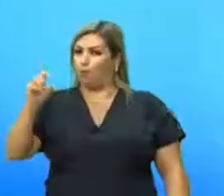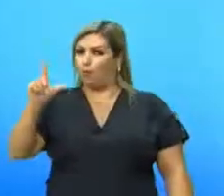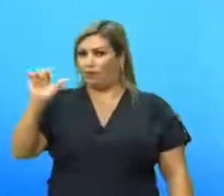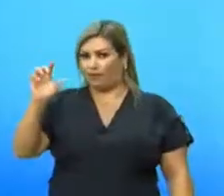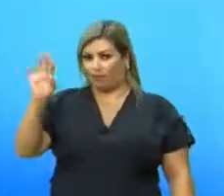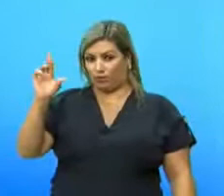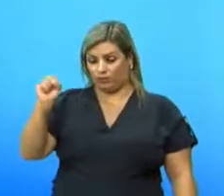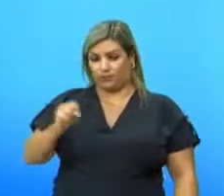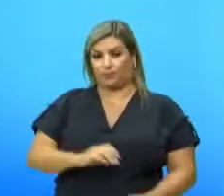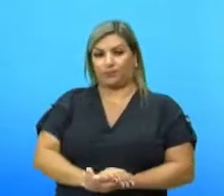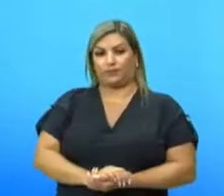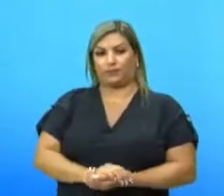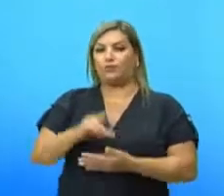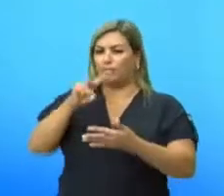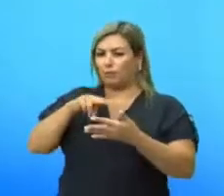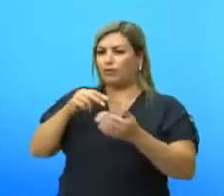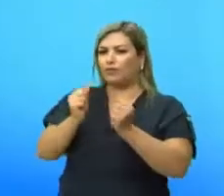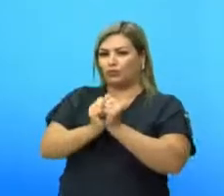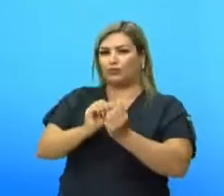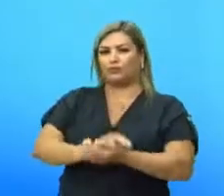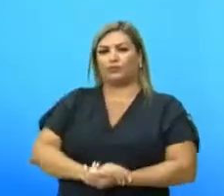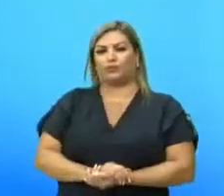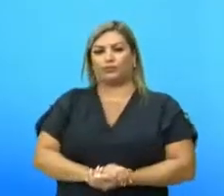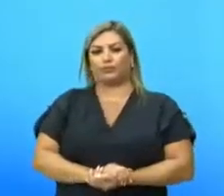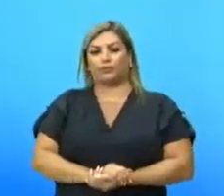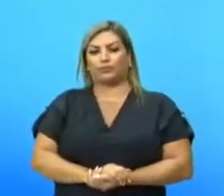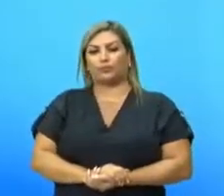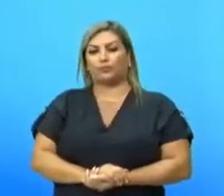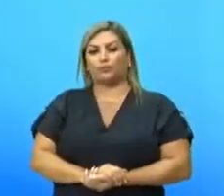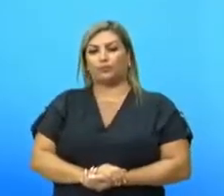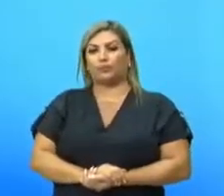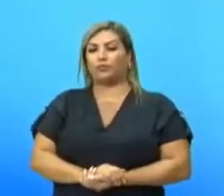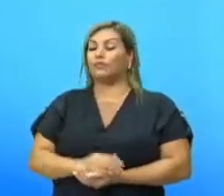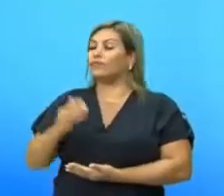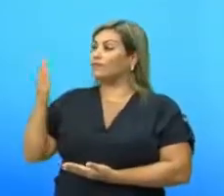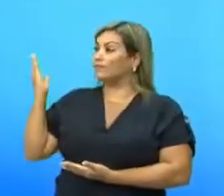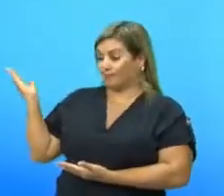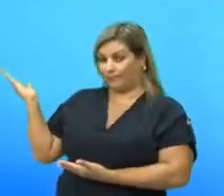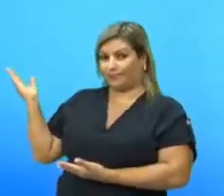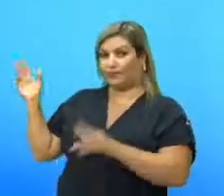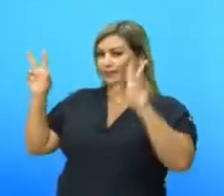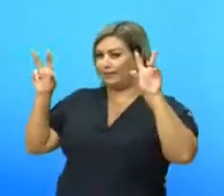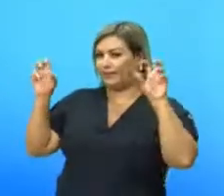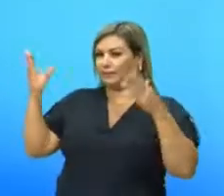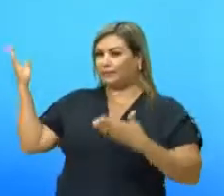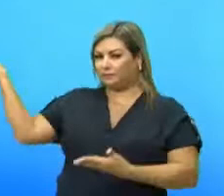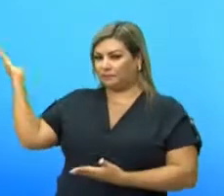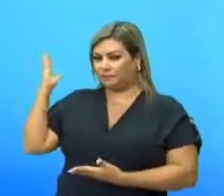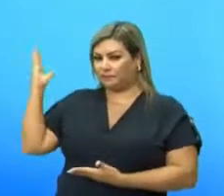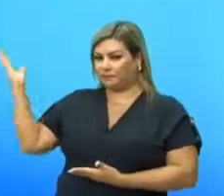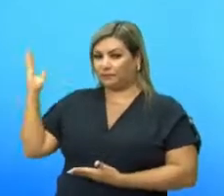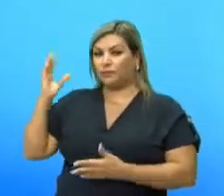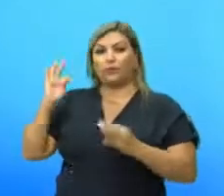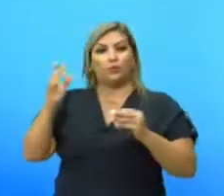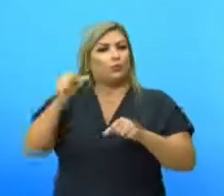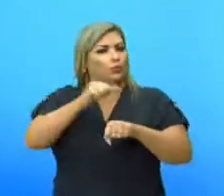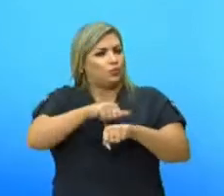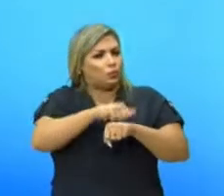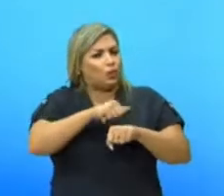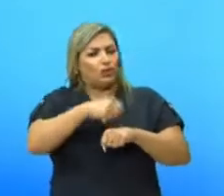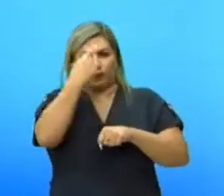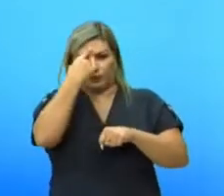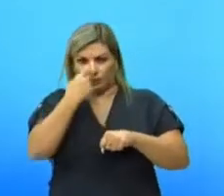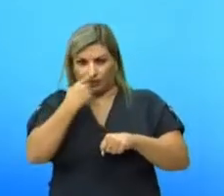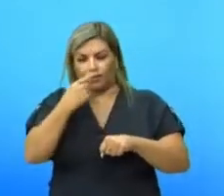favor, para que você aprofunde o seu conhecimento? Poliedros convexos. Todo sólido, geômetro que